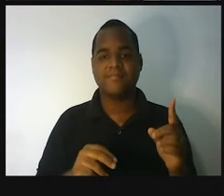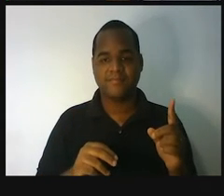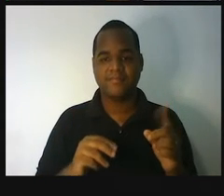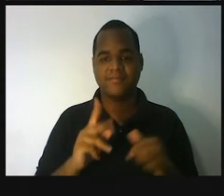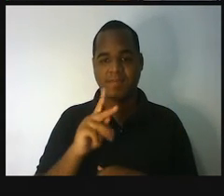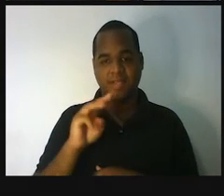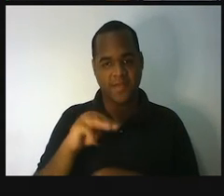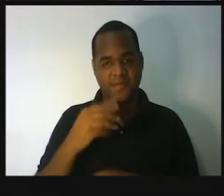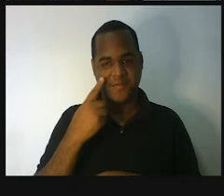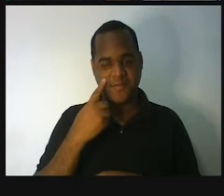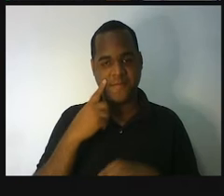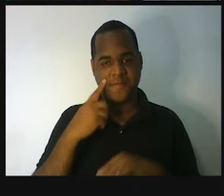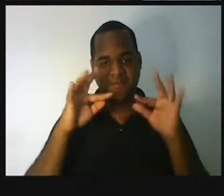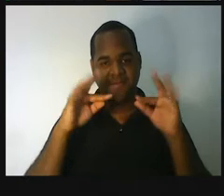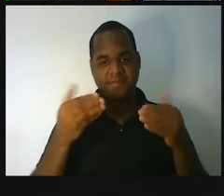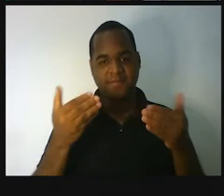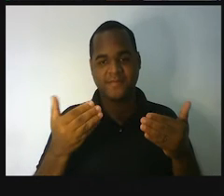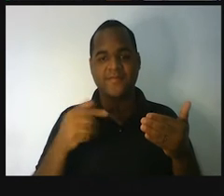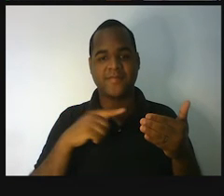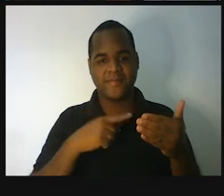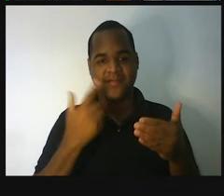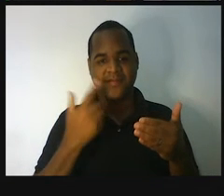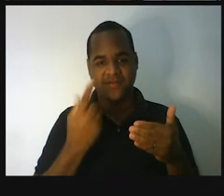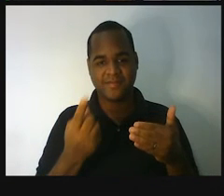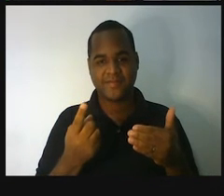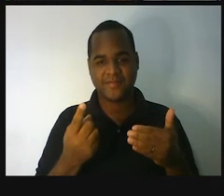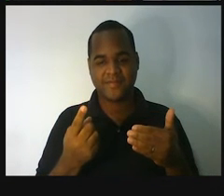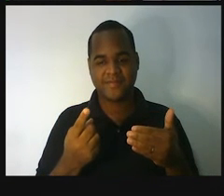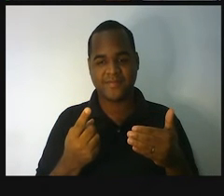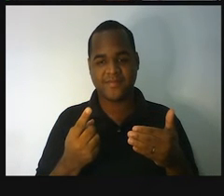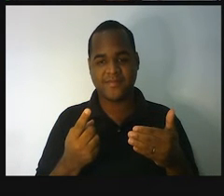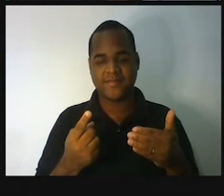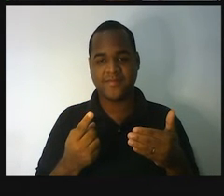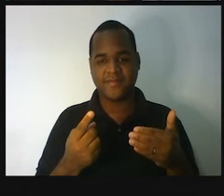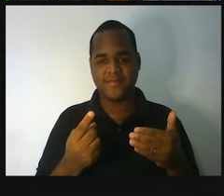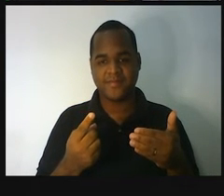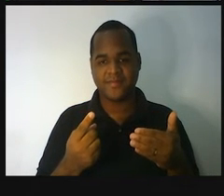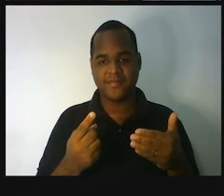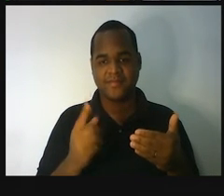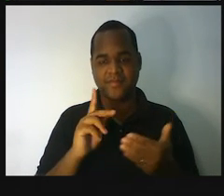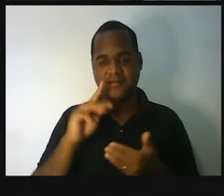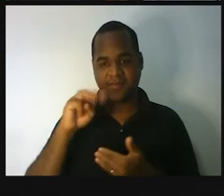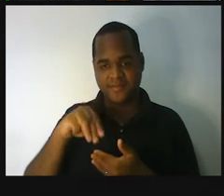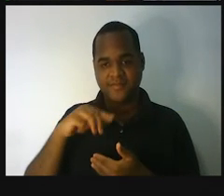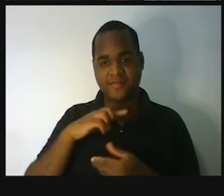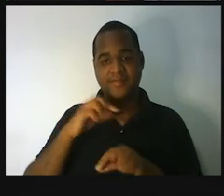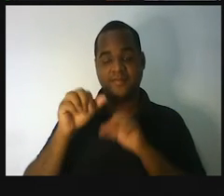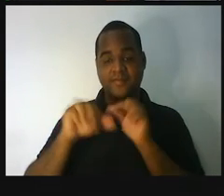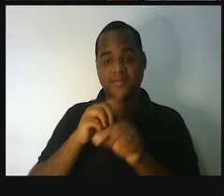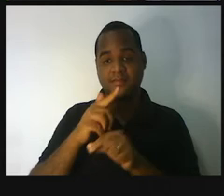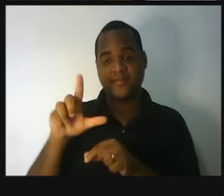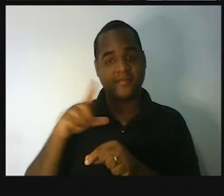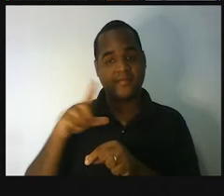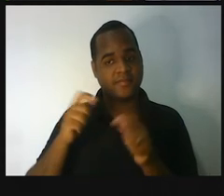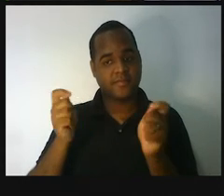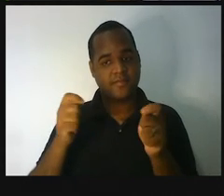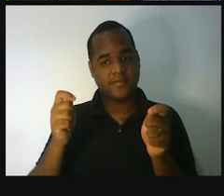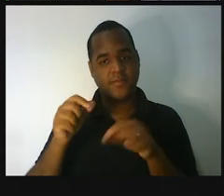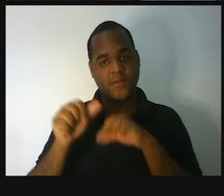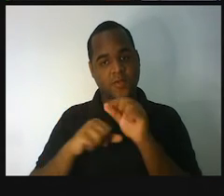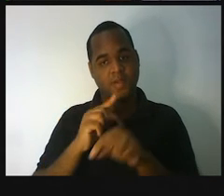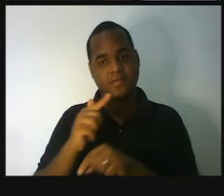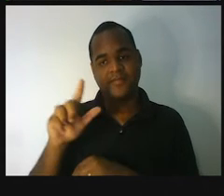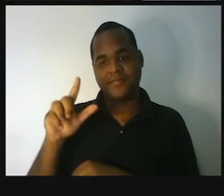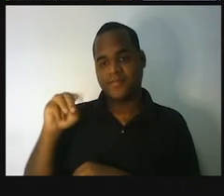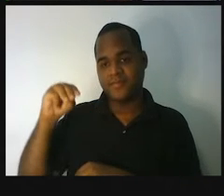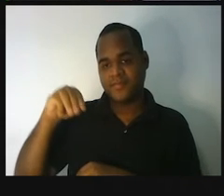no finalzinho, à esquerda. Tá vendo? Olha a setinha de cano. Aí, esses quilômetros, eu tenho que colocar em metro. Então,